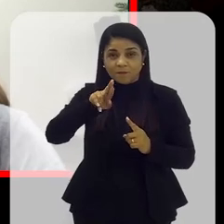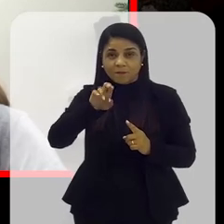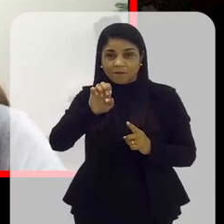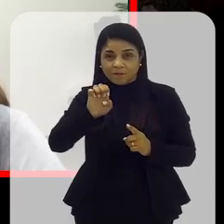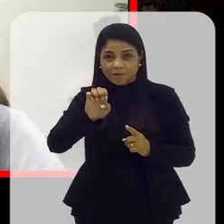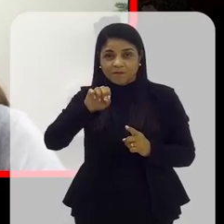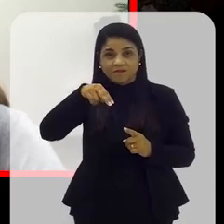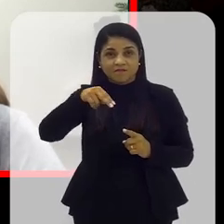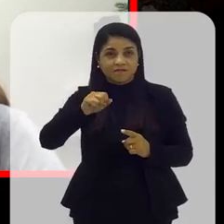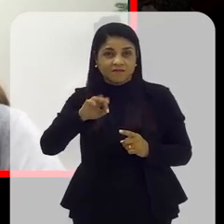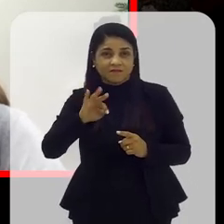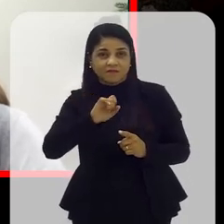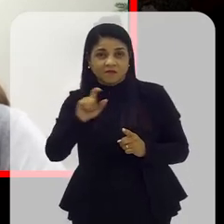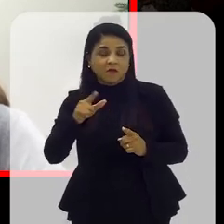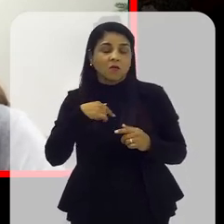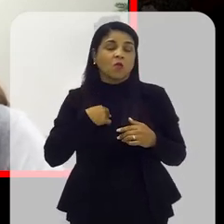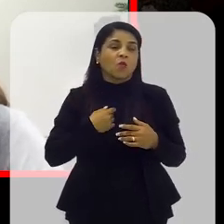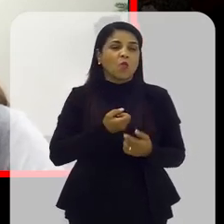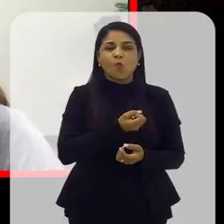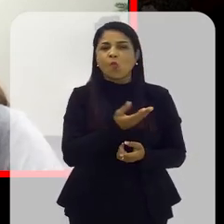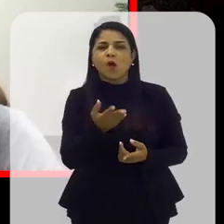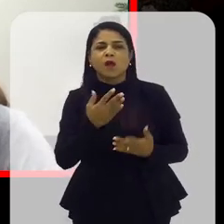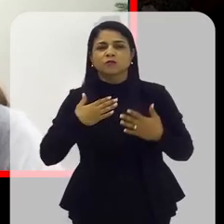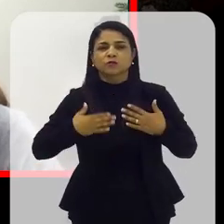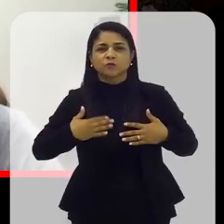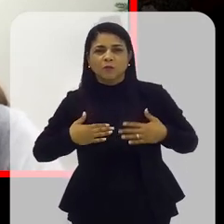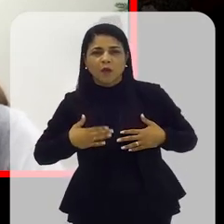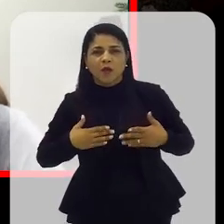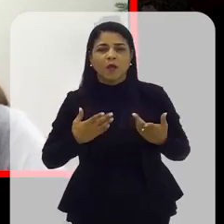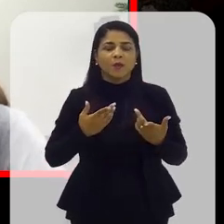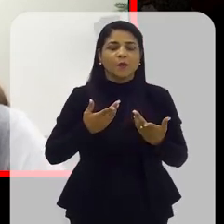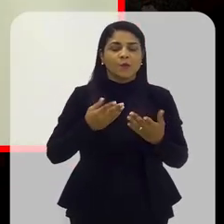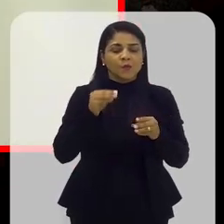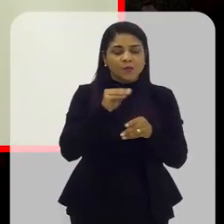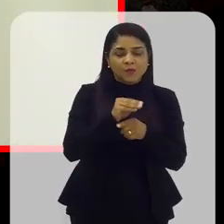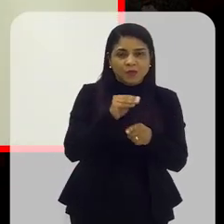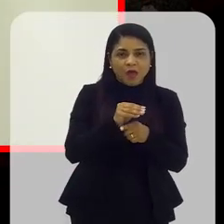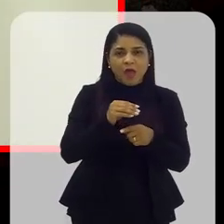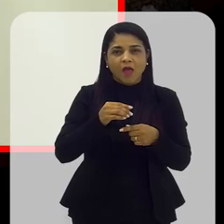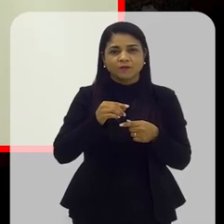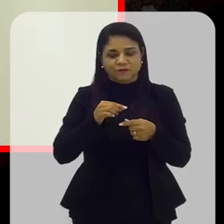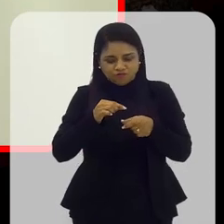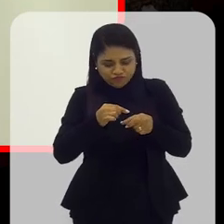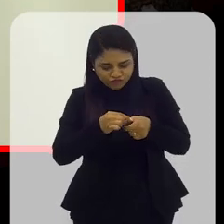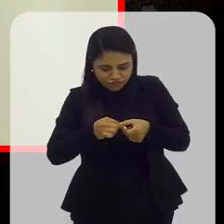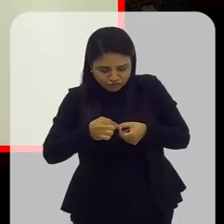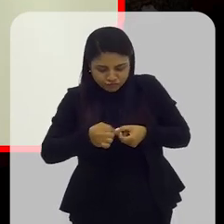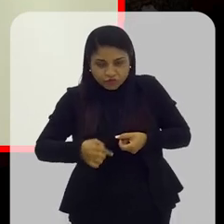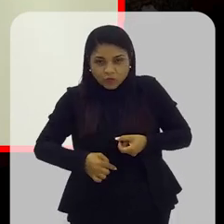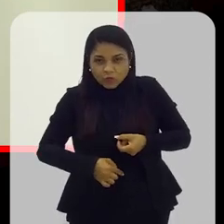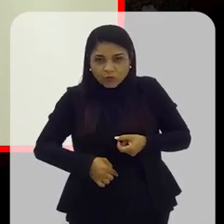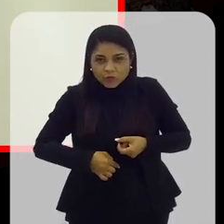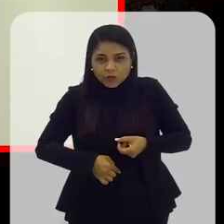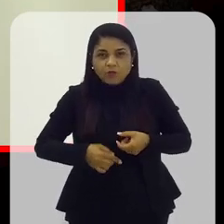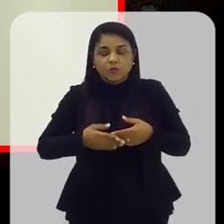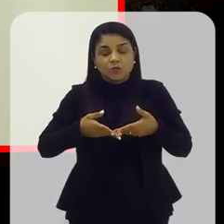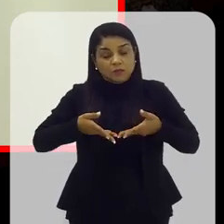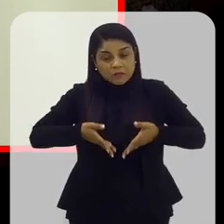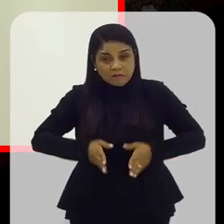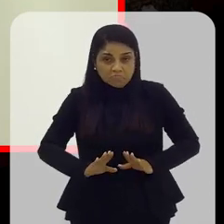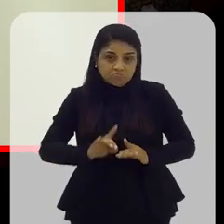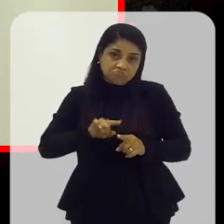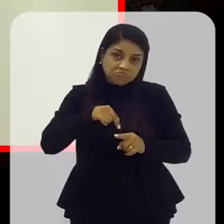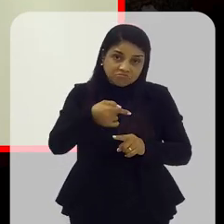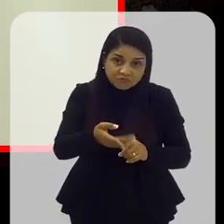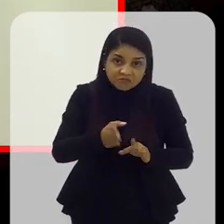orientar quantos banhos essa criança tem que tomar, os cuidados com o coto umbilical, isso daí, após o nascimento, se faz.